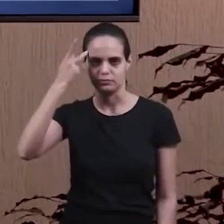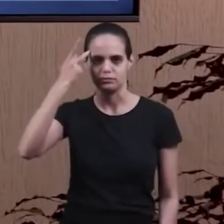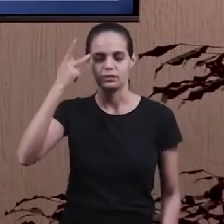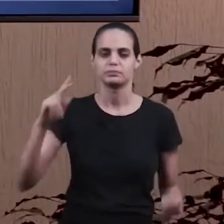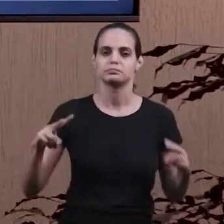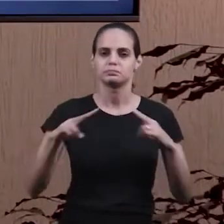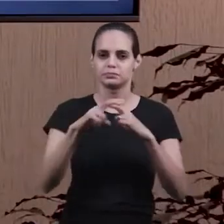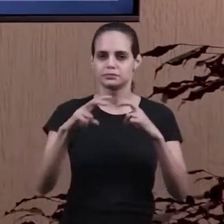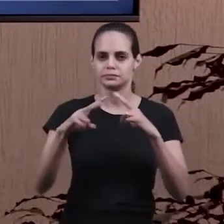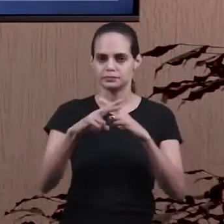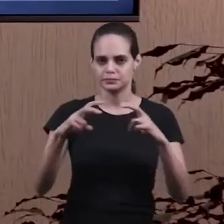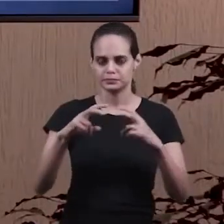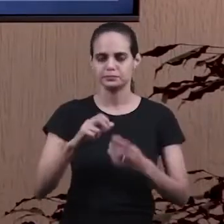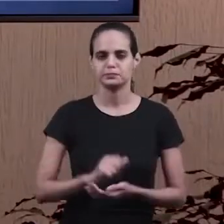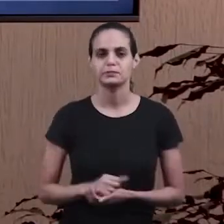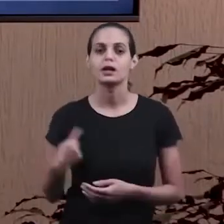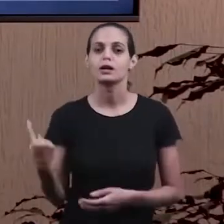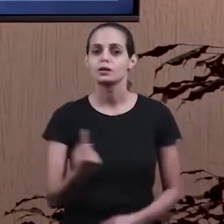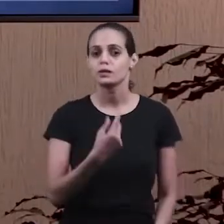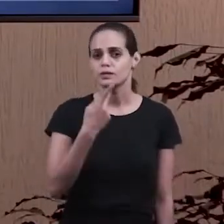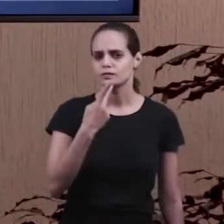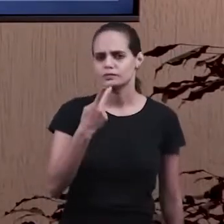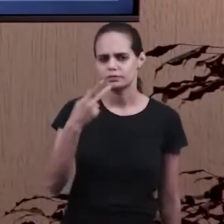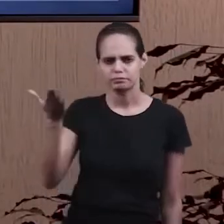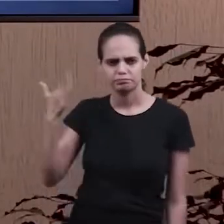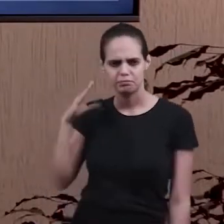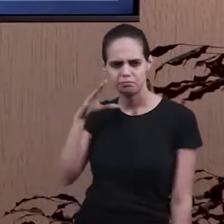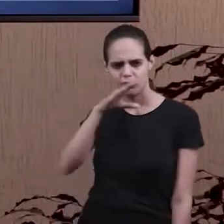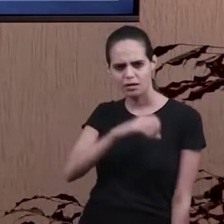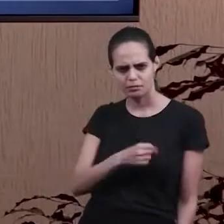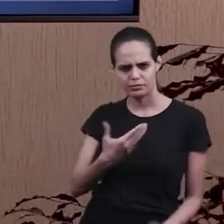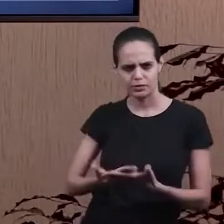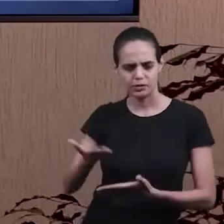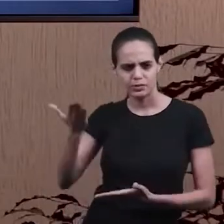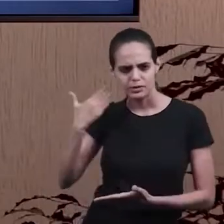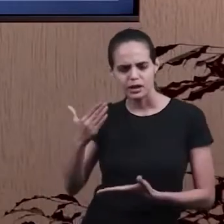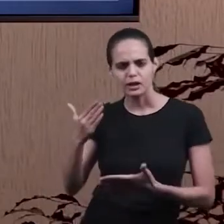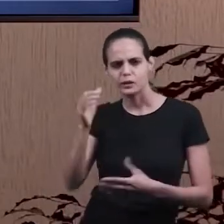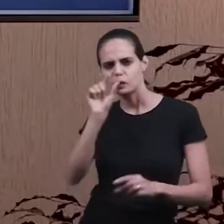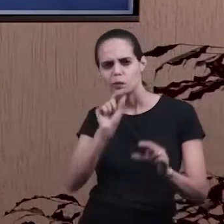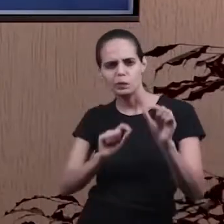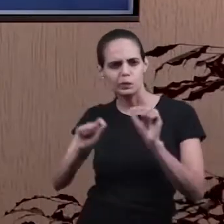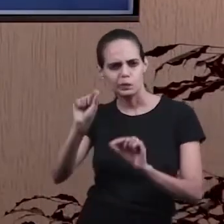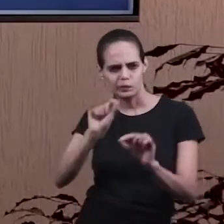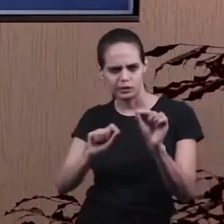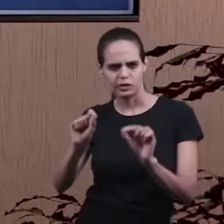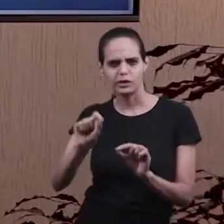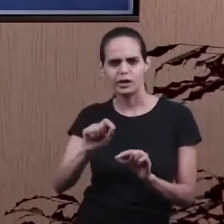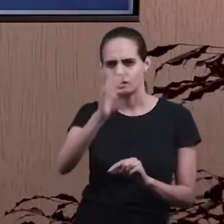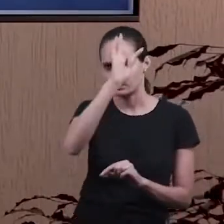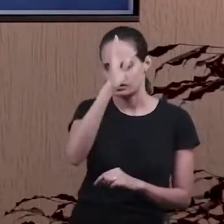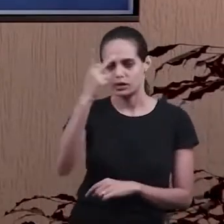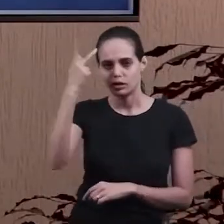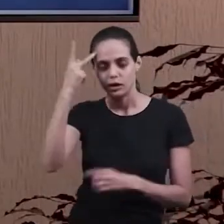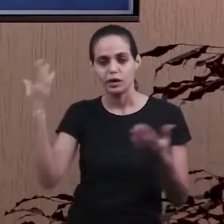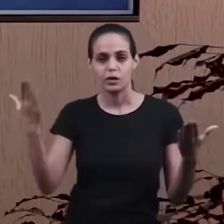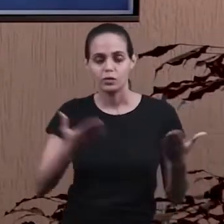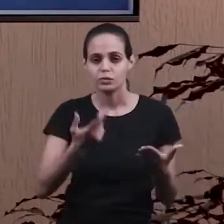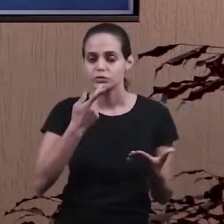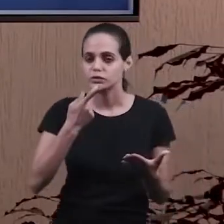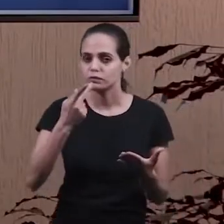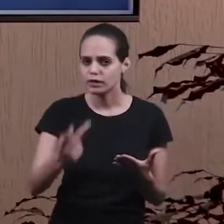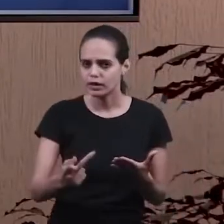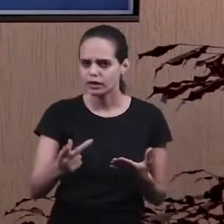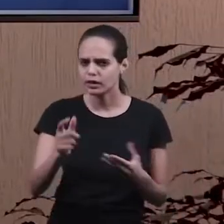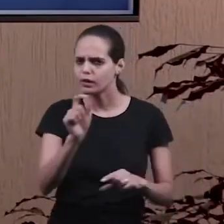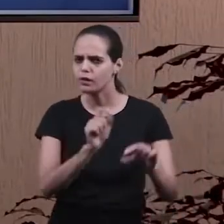Hiperatividade. Nós vimos rapidamente na aula anterior sobre o que é o transtorno. Hoje nós falaremos sobre o que